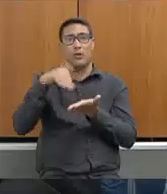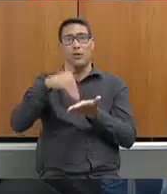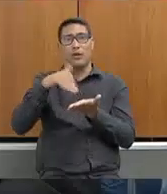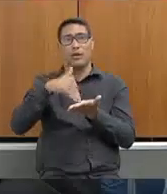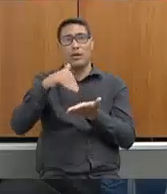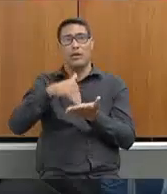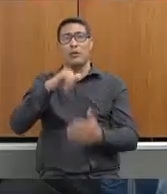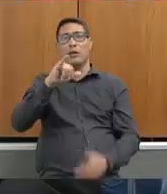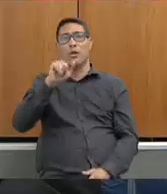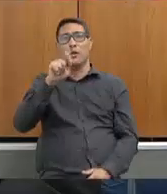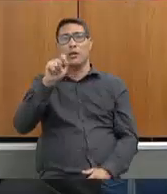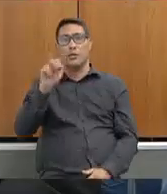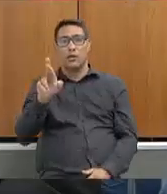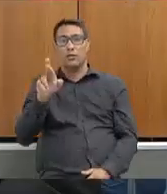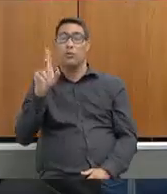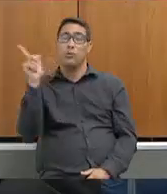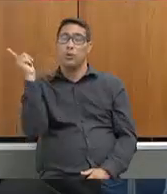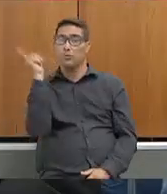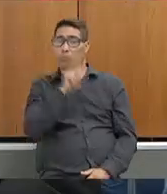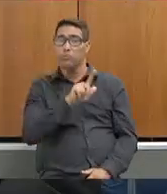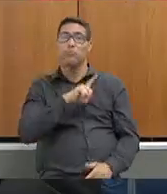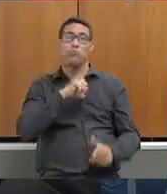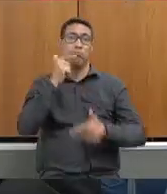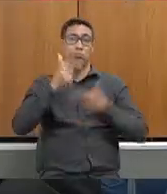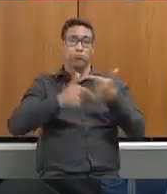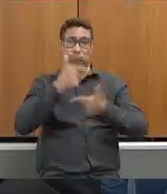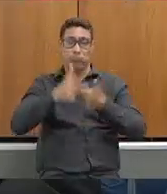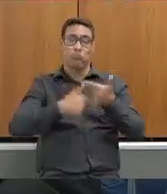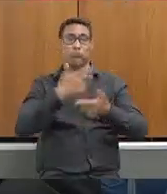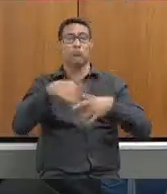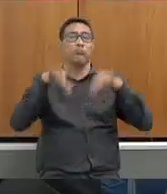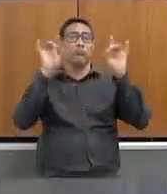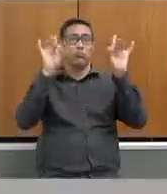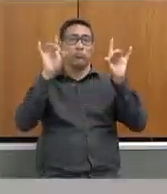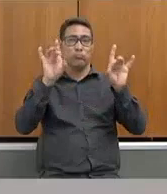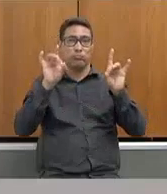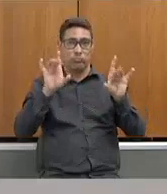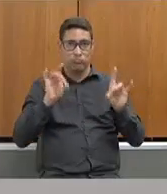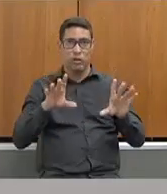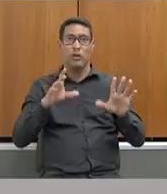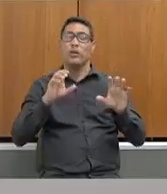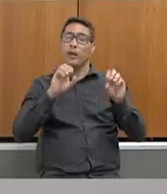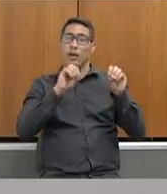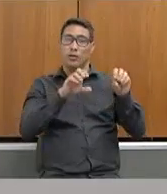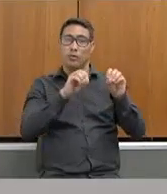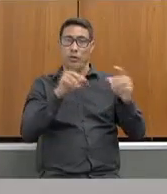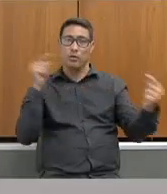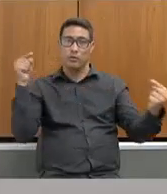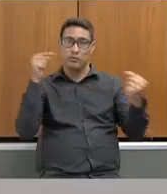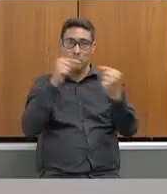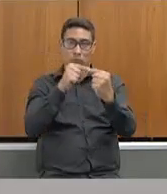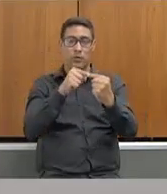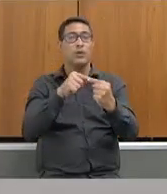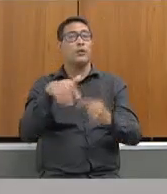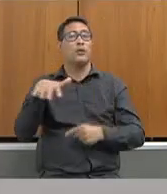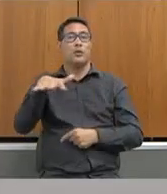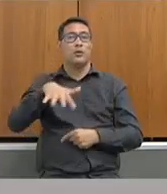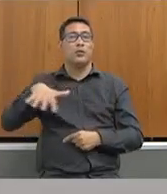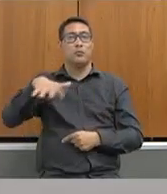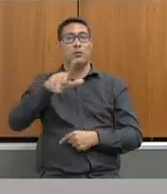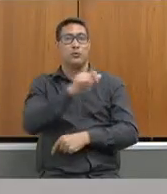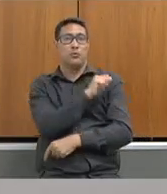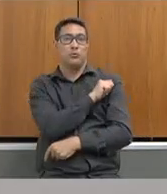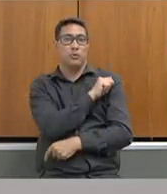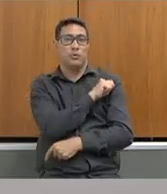para conduzir o trabalho de excelência que a educação vem fazendo em prol dos alunos de